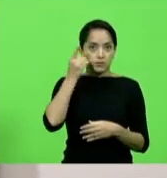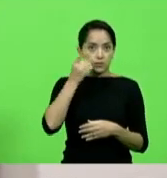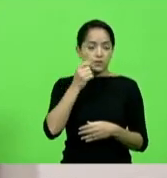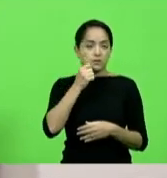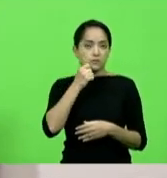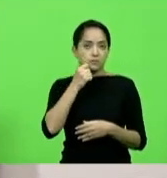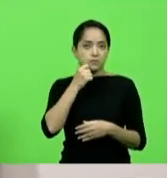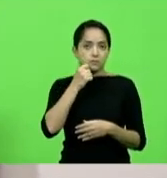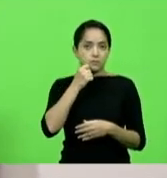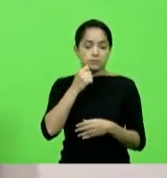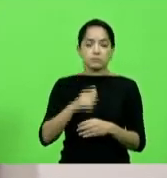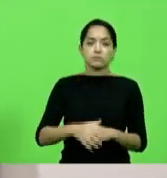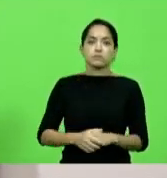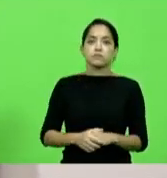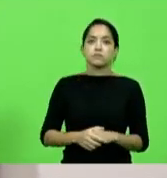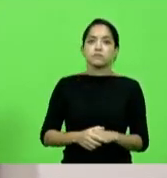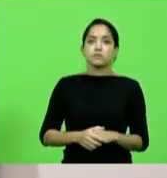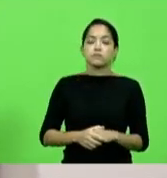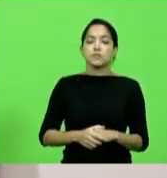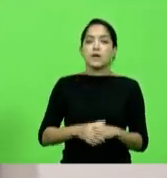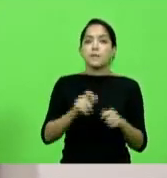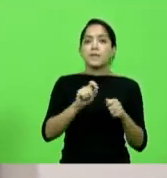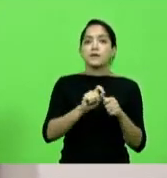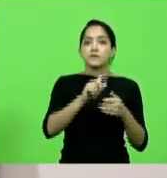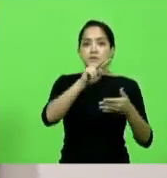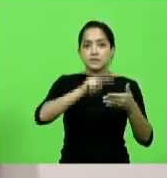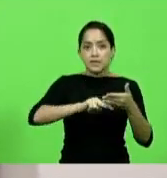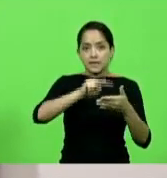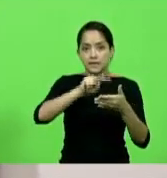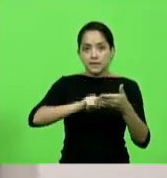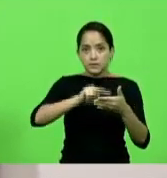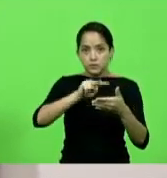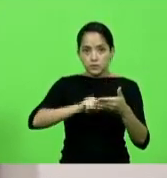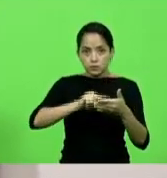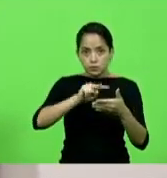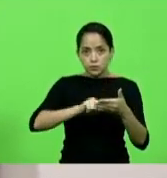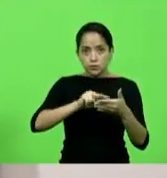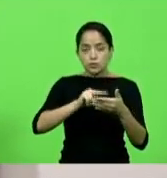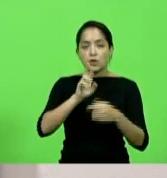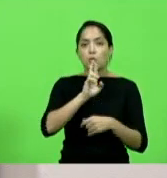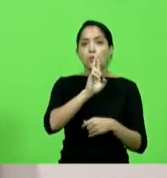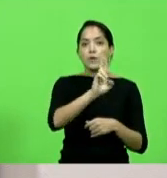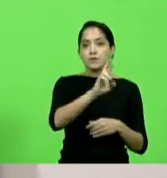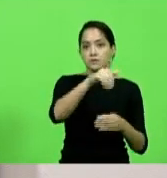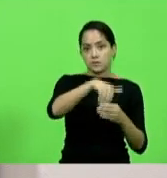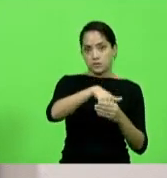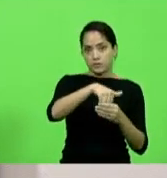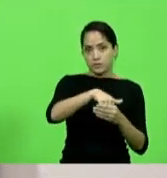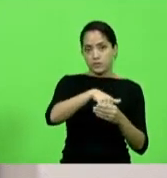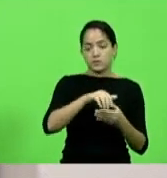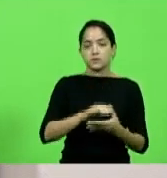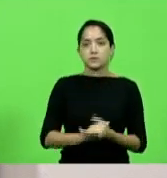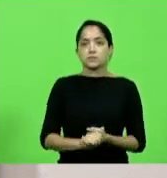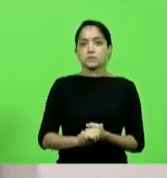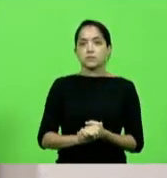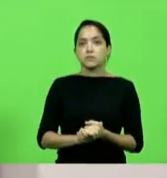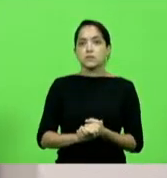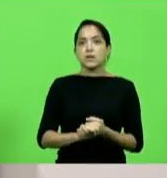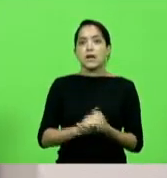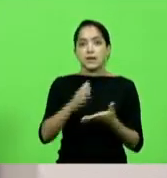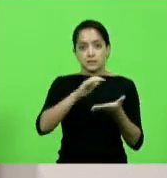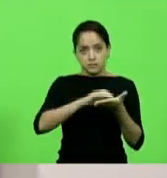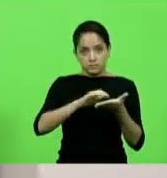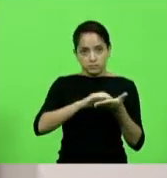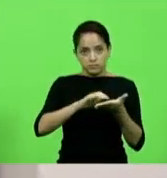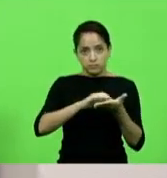Caroline Campagnolo para que fizesse a leitura do boletim com o resultado da votação. Prosseguindo, a senhora secretária